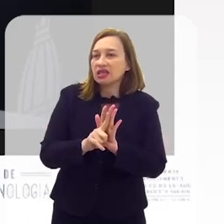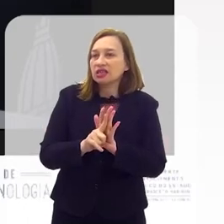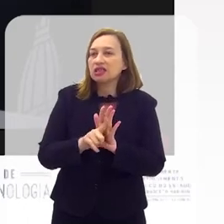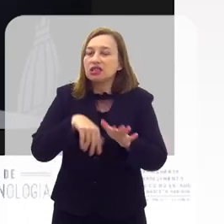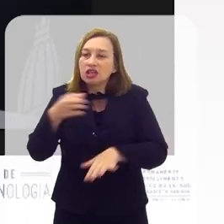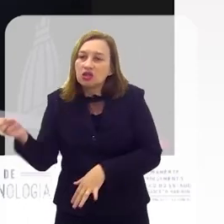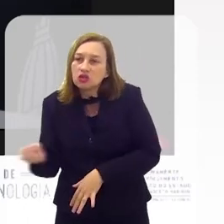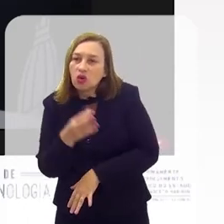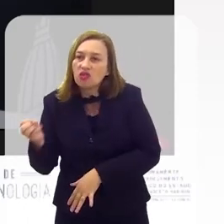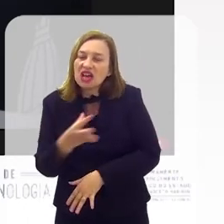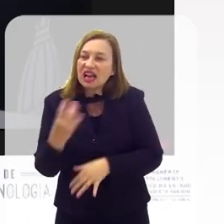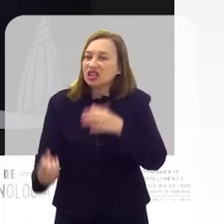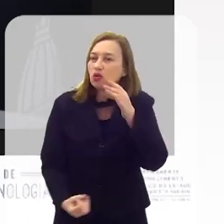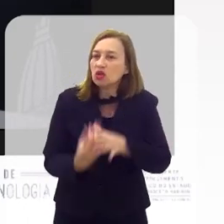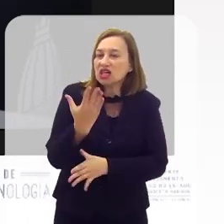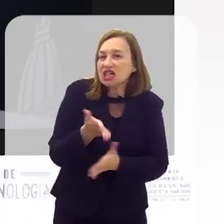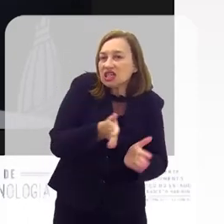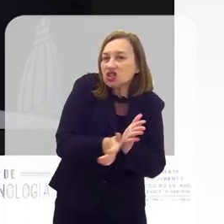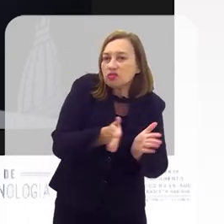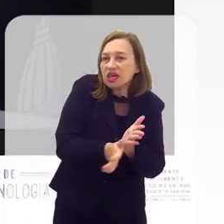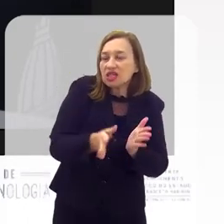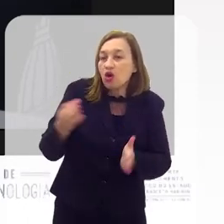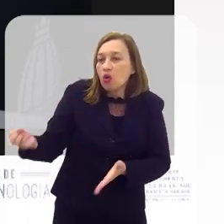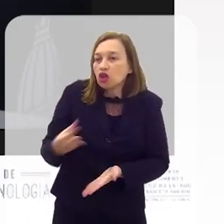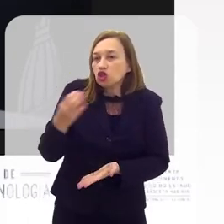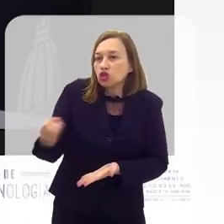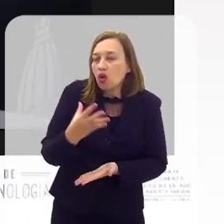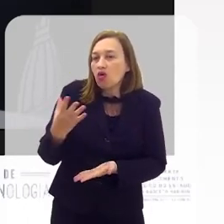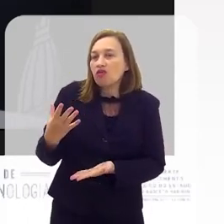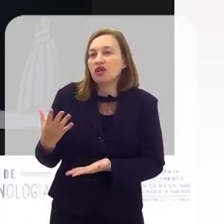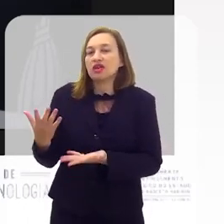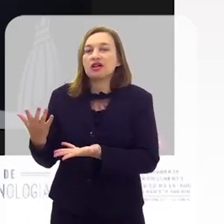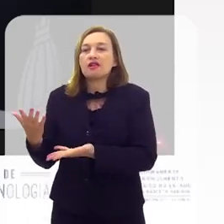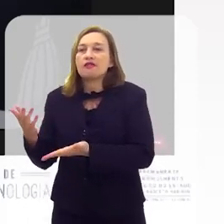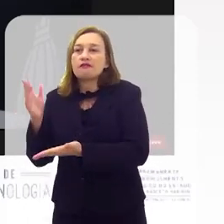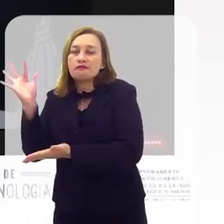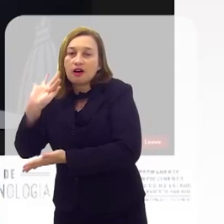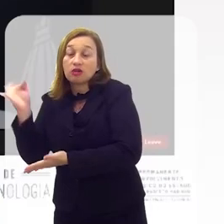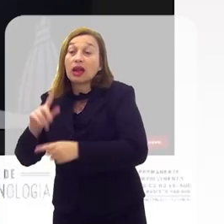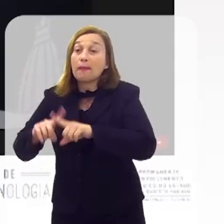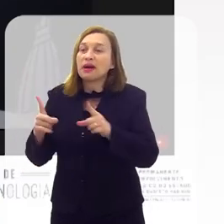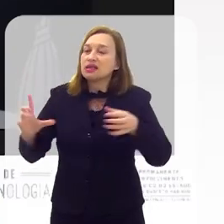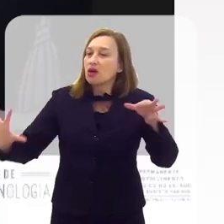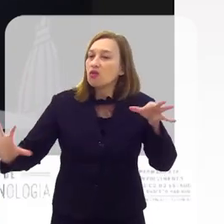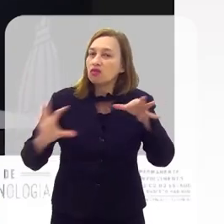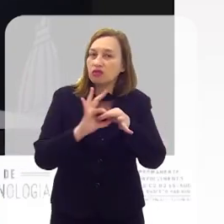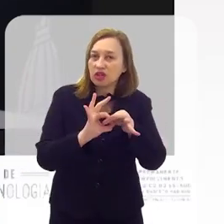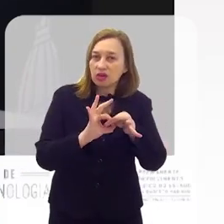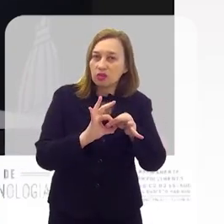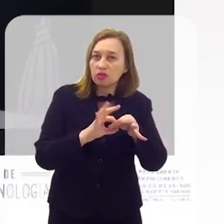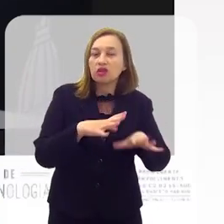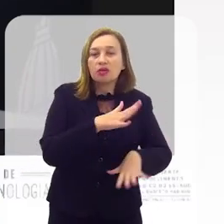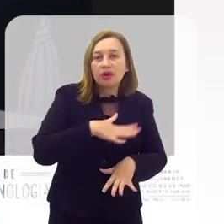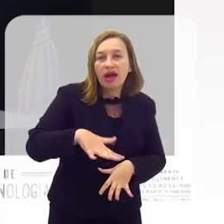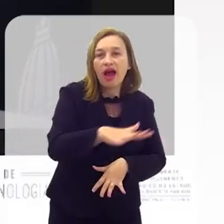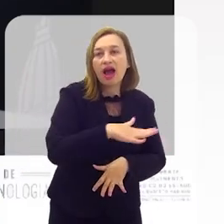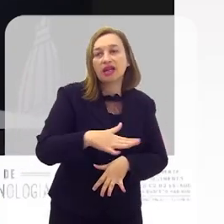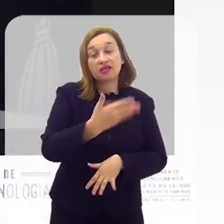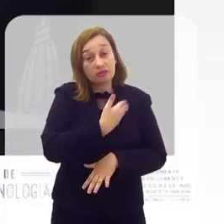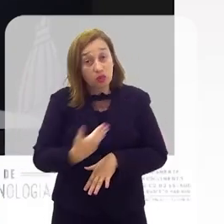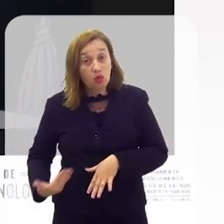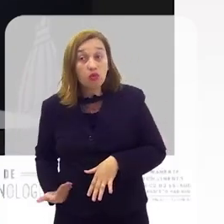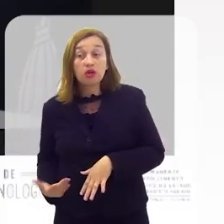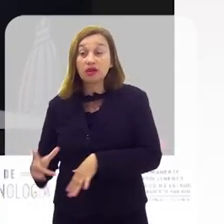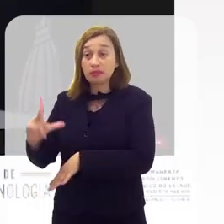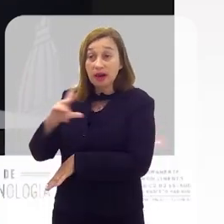E é disso que trata a lei de inovação. Ela não cria nenhuma nova instituição de pesquisa, ela não cria uma nova universidade, mas ela facilita os